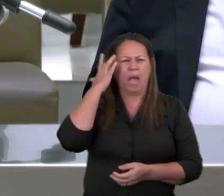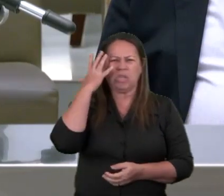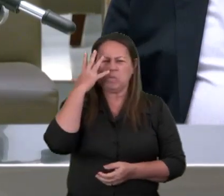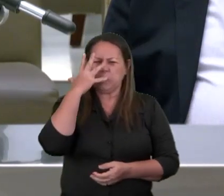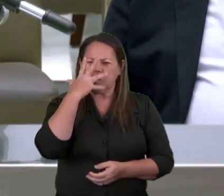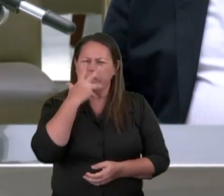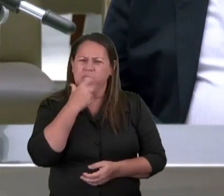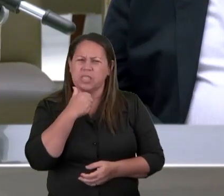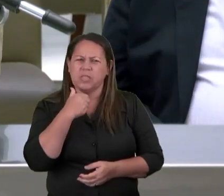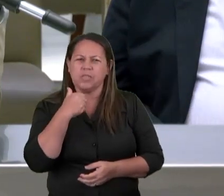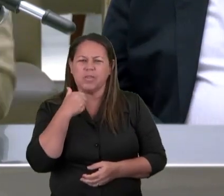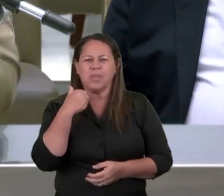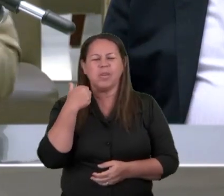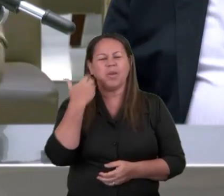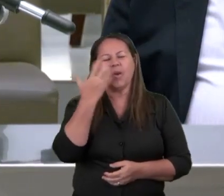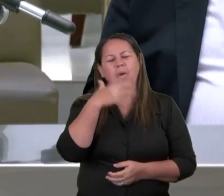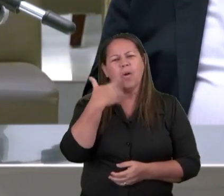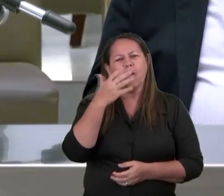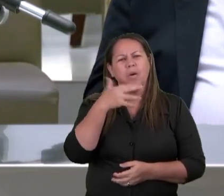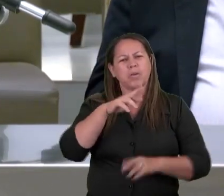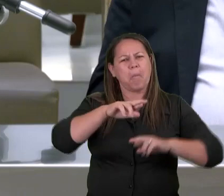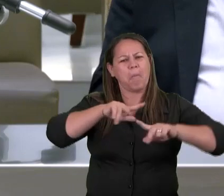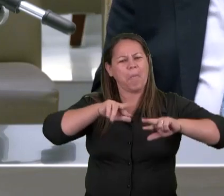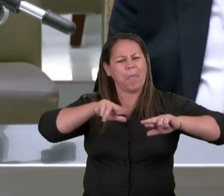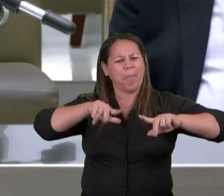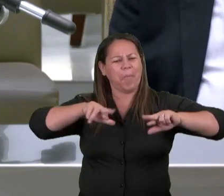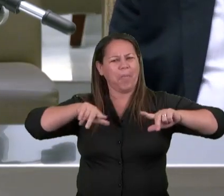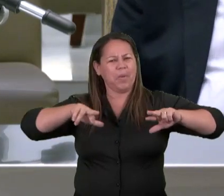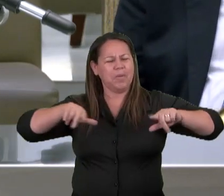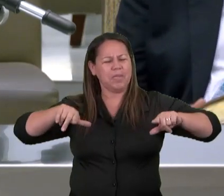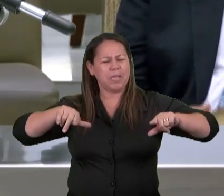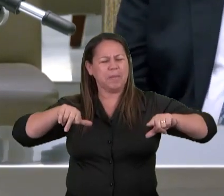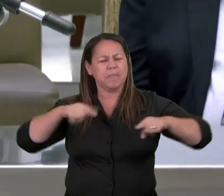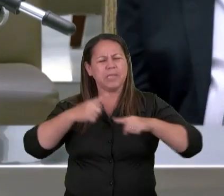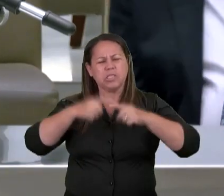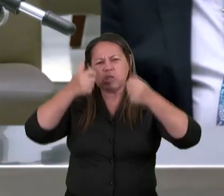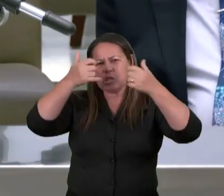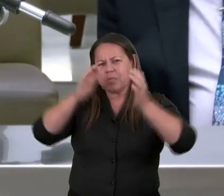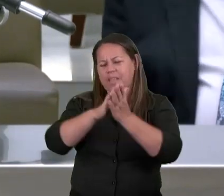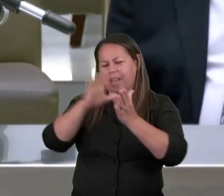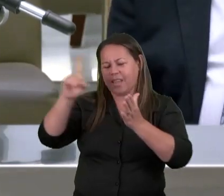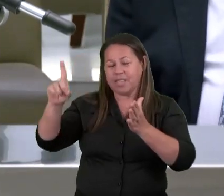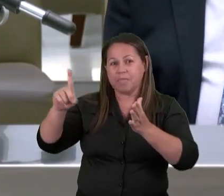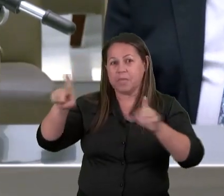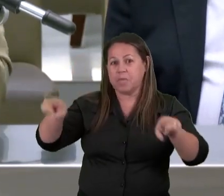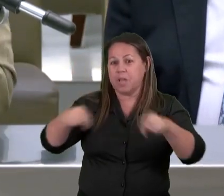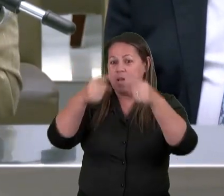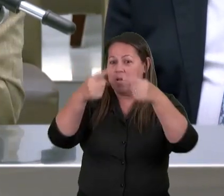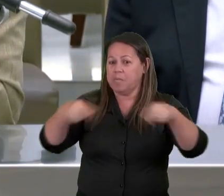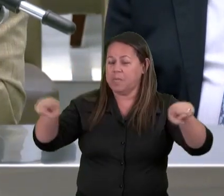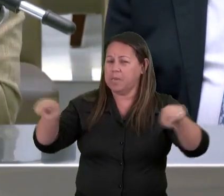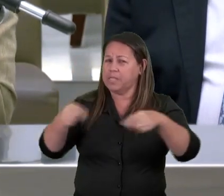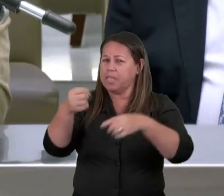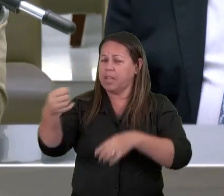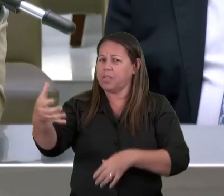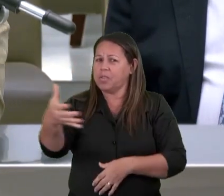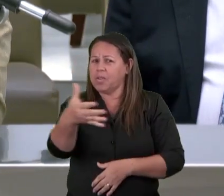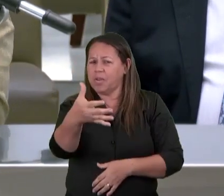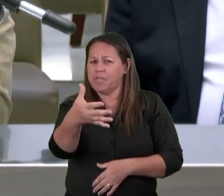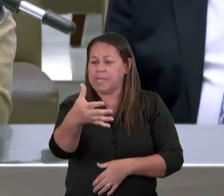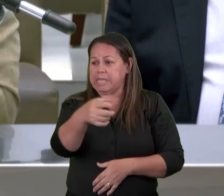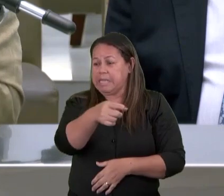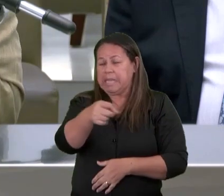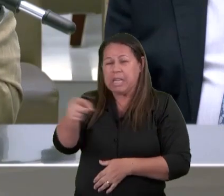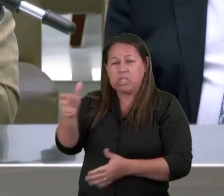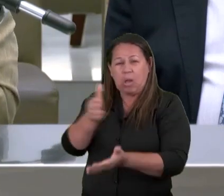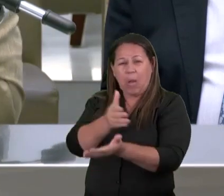endereço Do cântico Por isso que a Bíblia diz Um cântico novo Agora eles começam A cantar